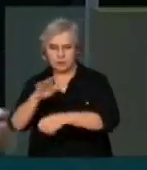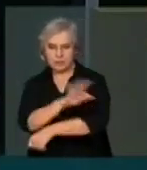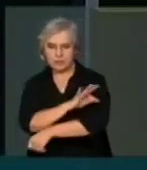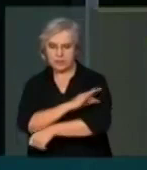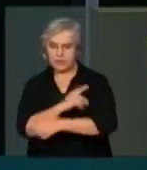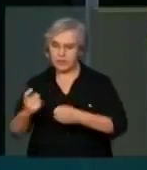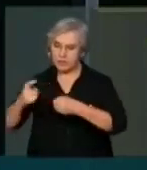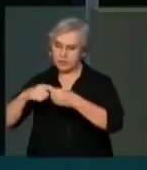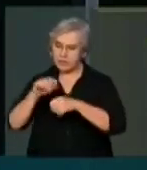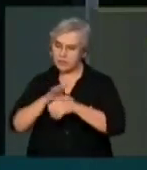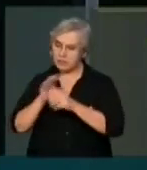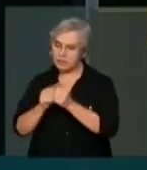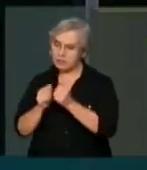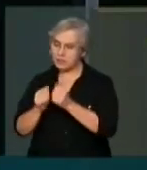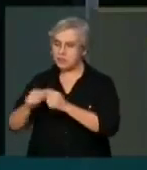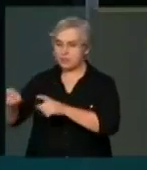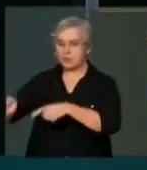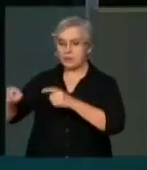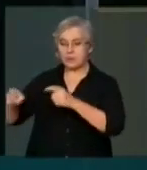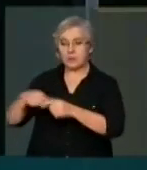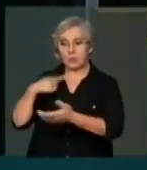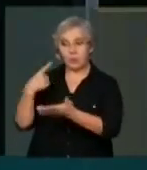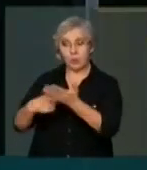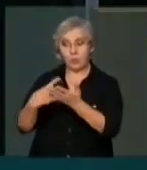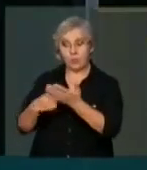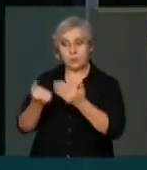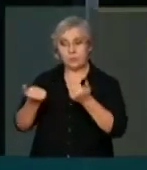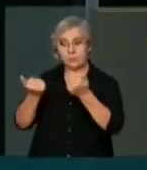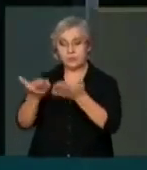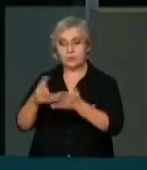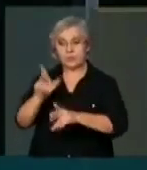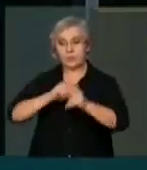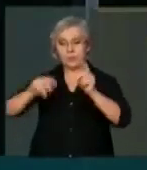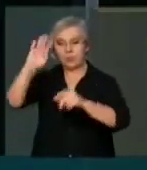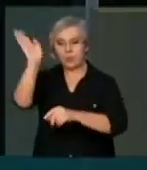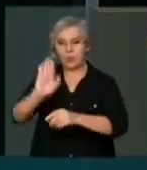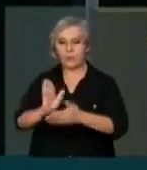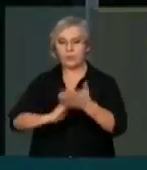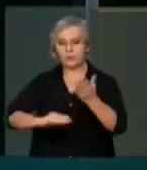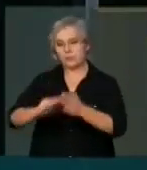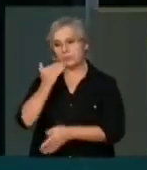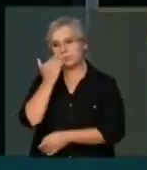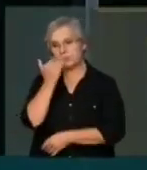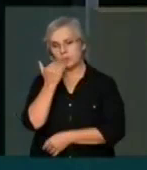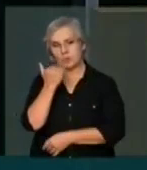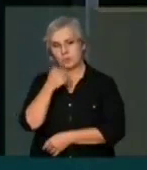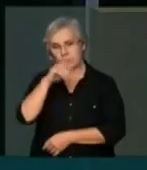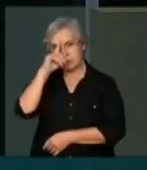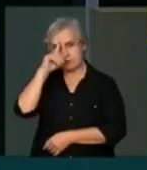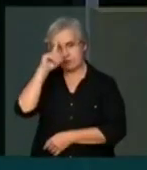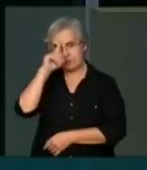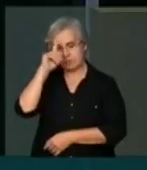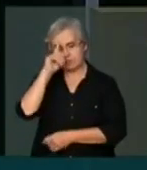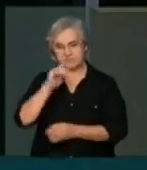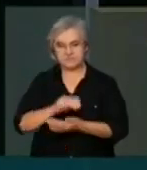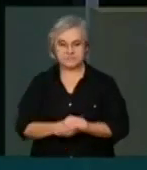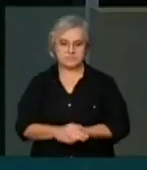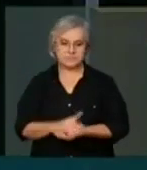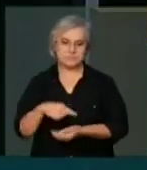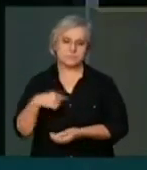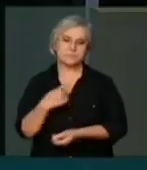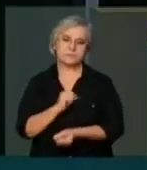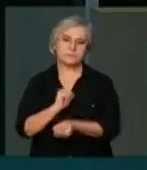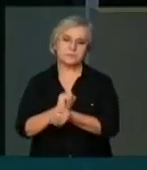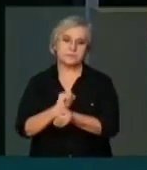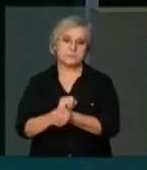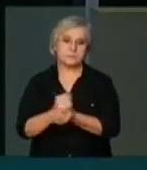agricultura que tem o compromisso de pôr na mesa do povo brasileiro o pão nosso de cada dia. Esperamos